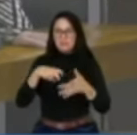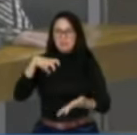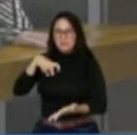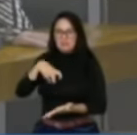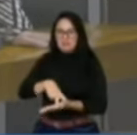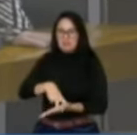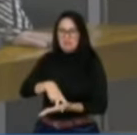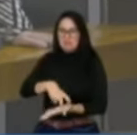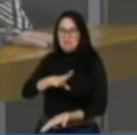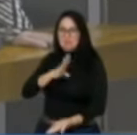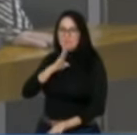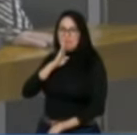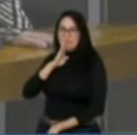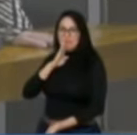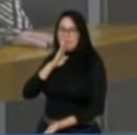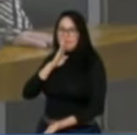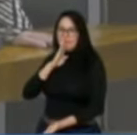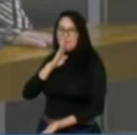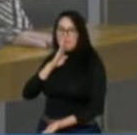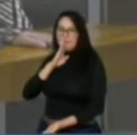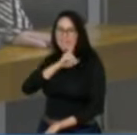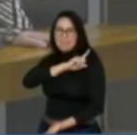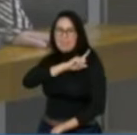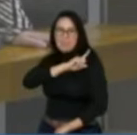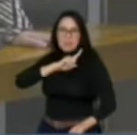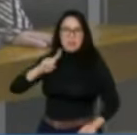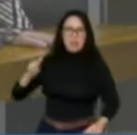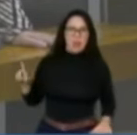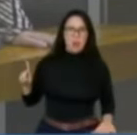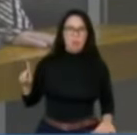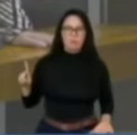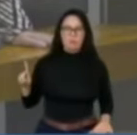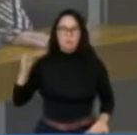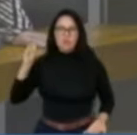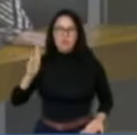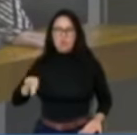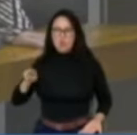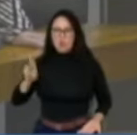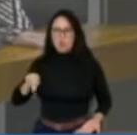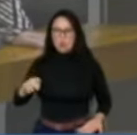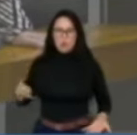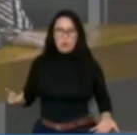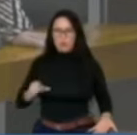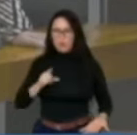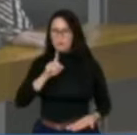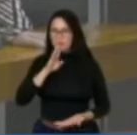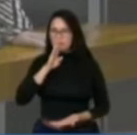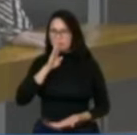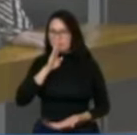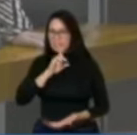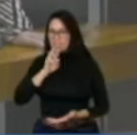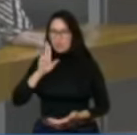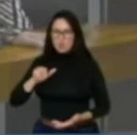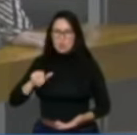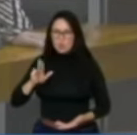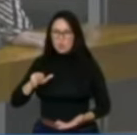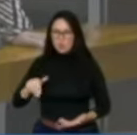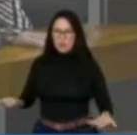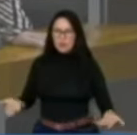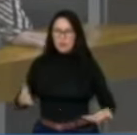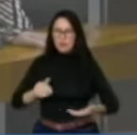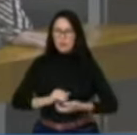ditadores e aos tiranos não nos dobraremos não nos silenciaremos e digo mais vem